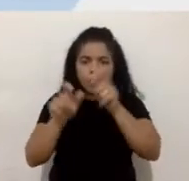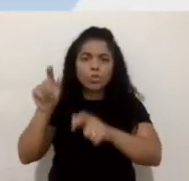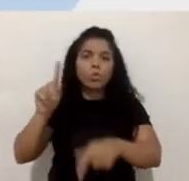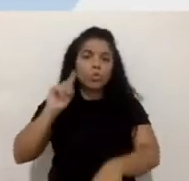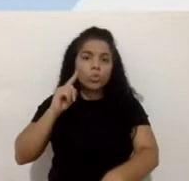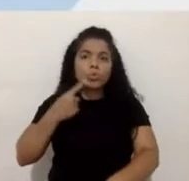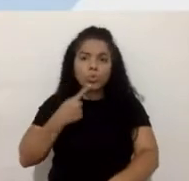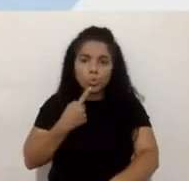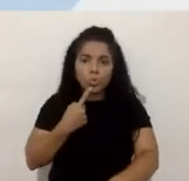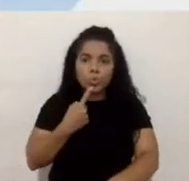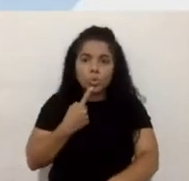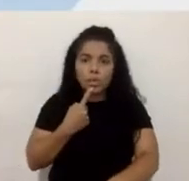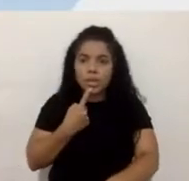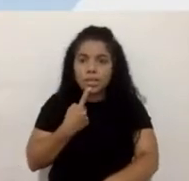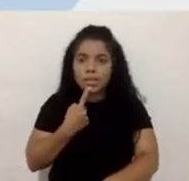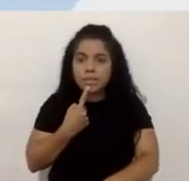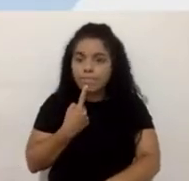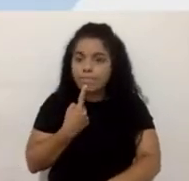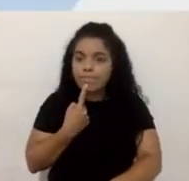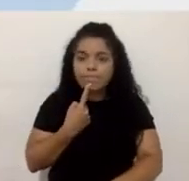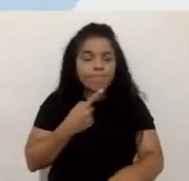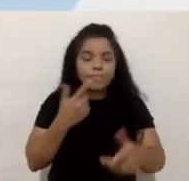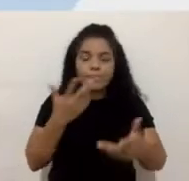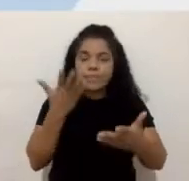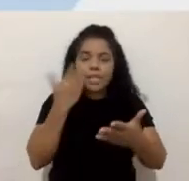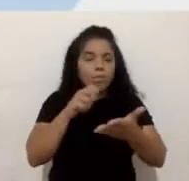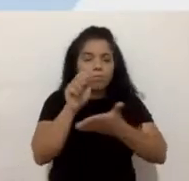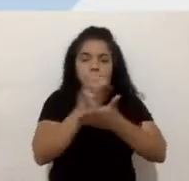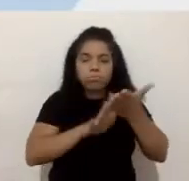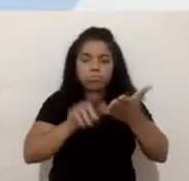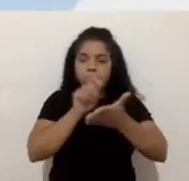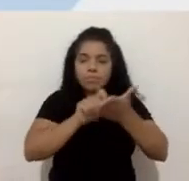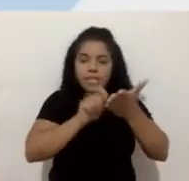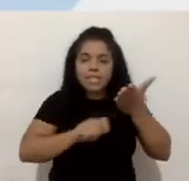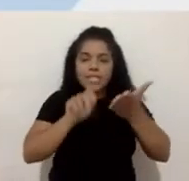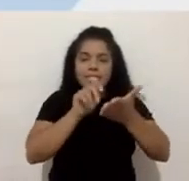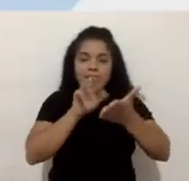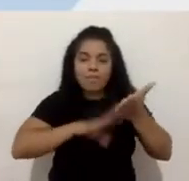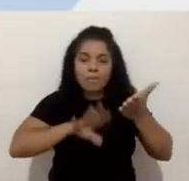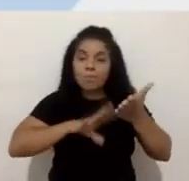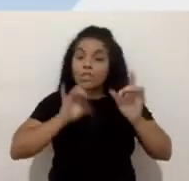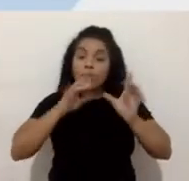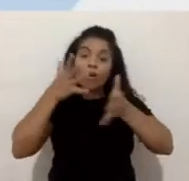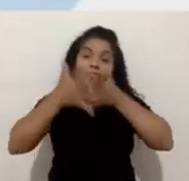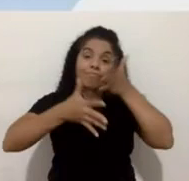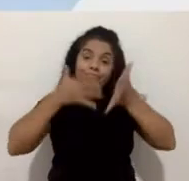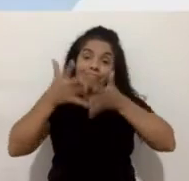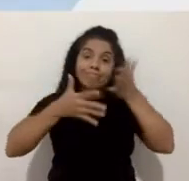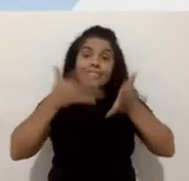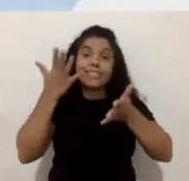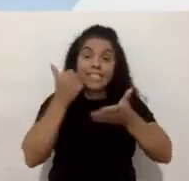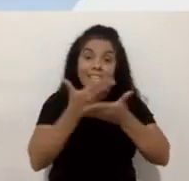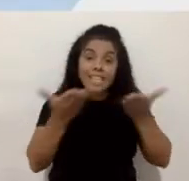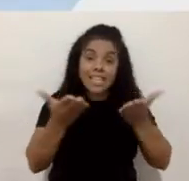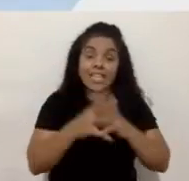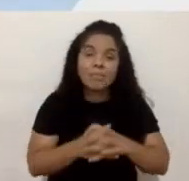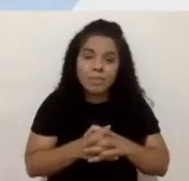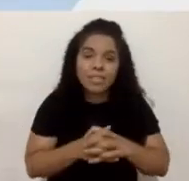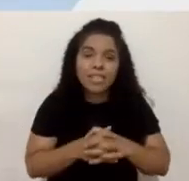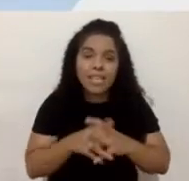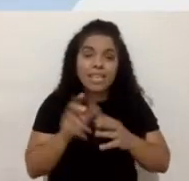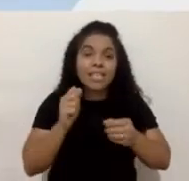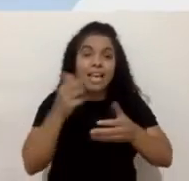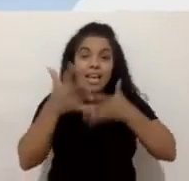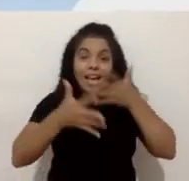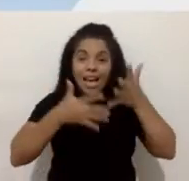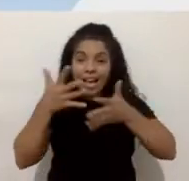não são alfabetizadas em português, elas só sabem libras, né, a linguagem delas, né, a